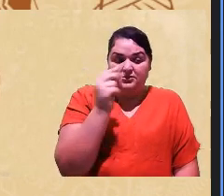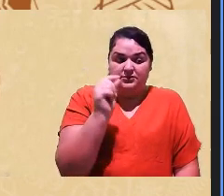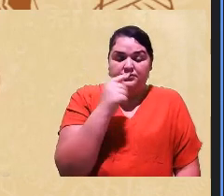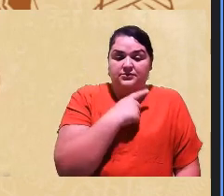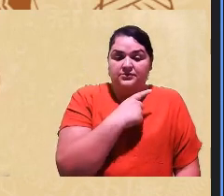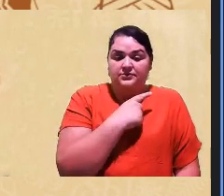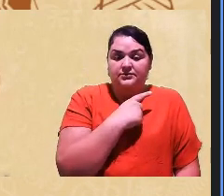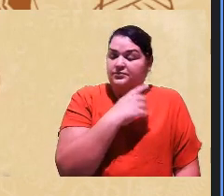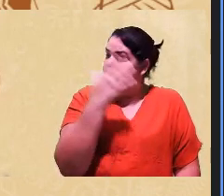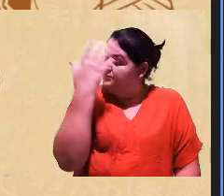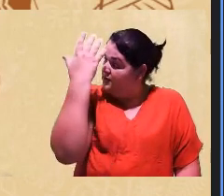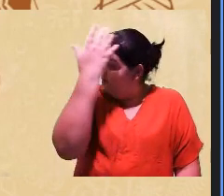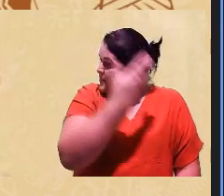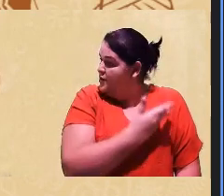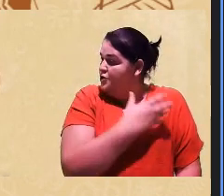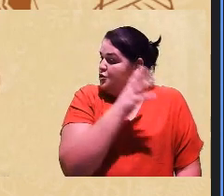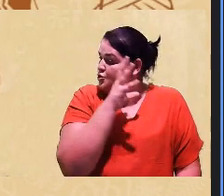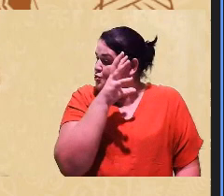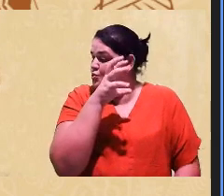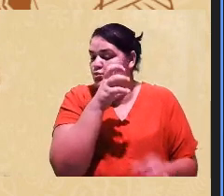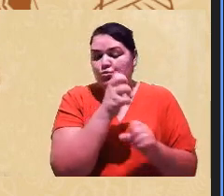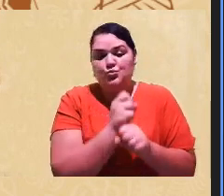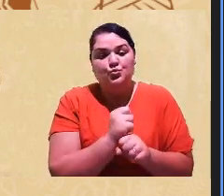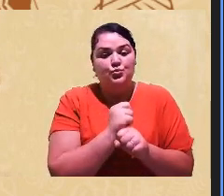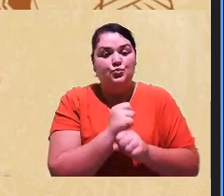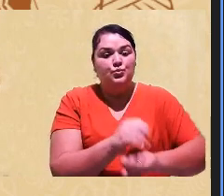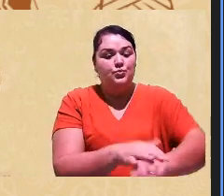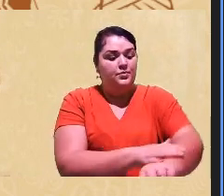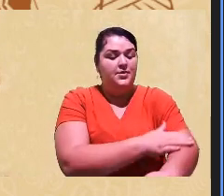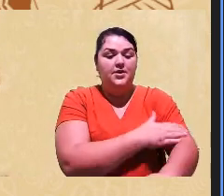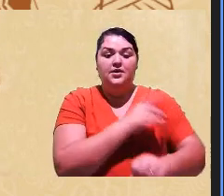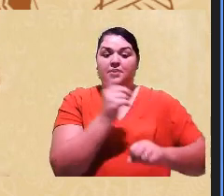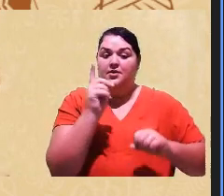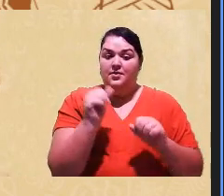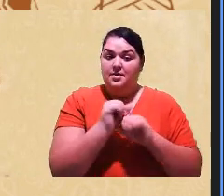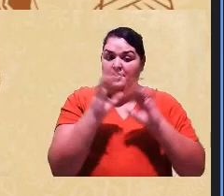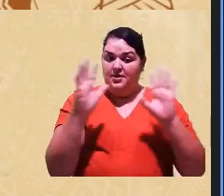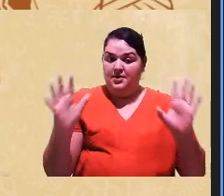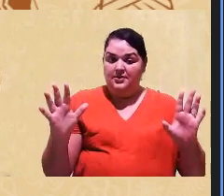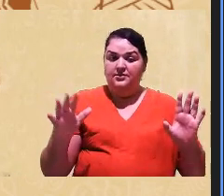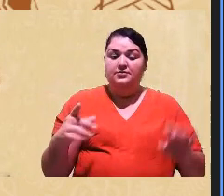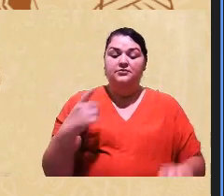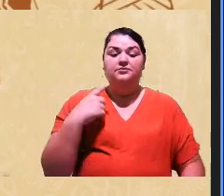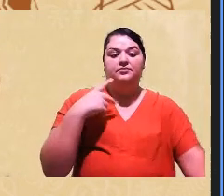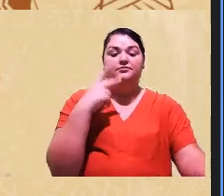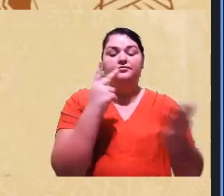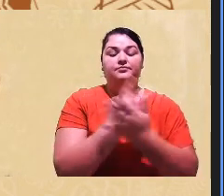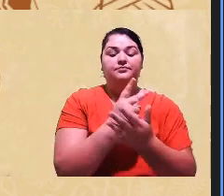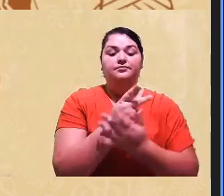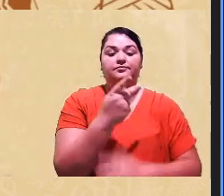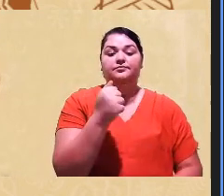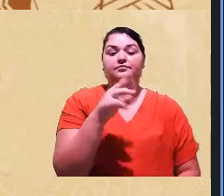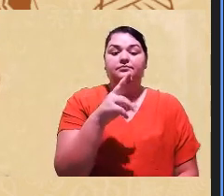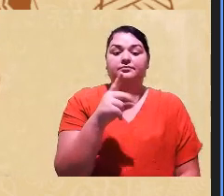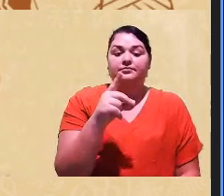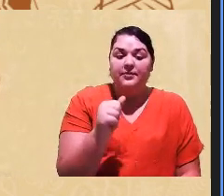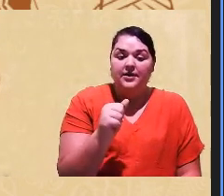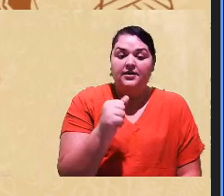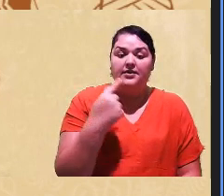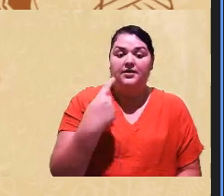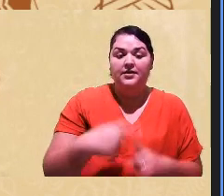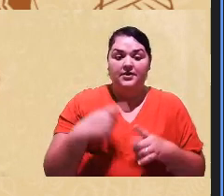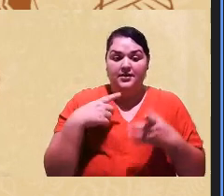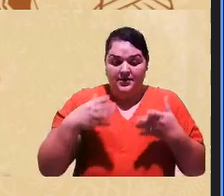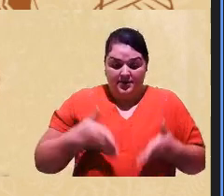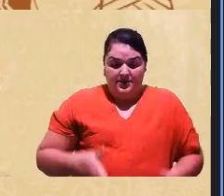cabelo escuro e a pele não tão clara se enquadra como pardo e porque na certidão de nascimento